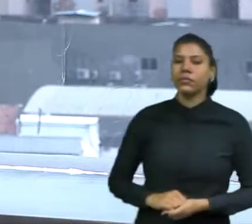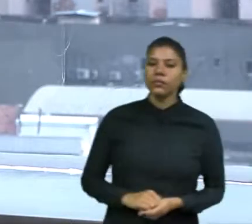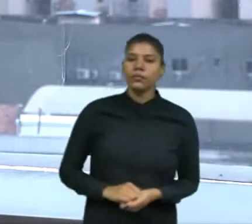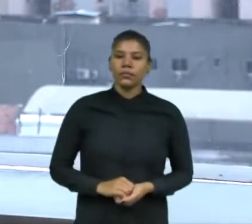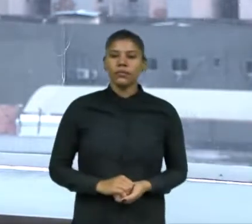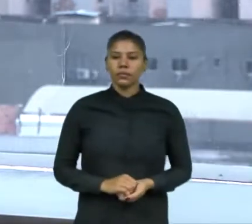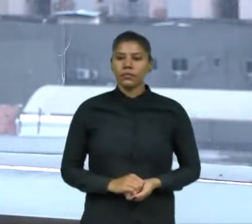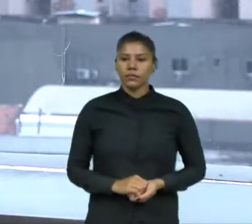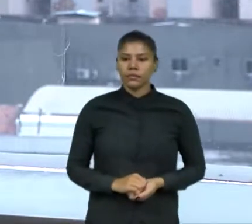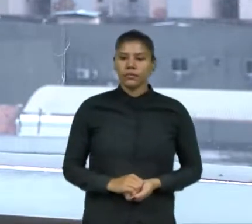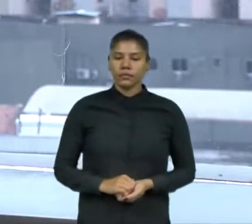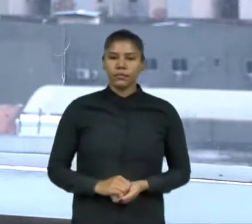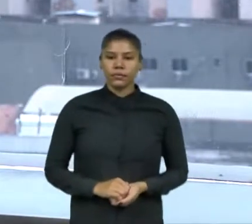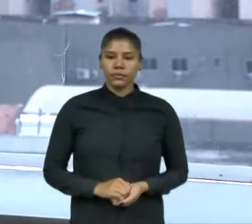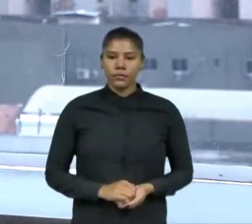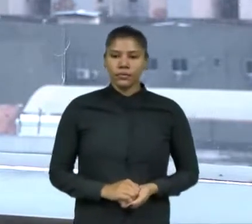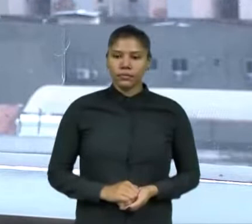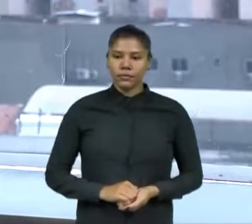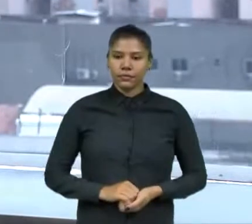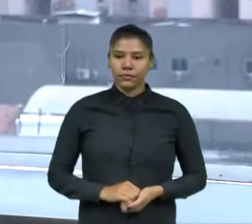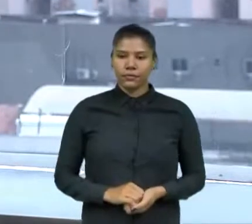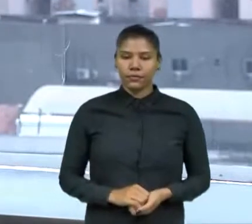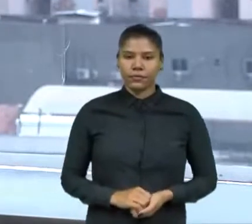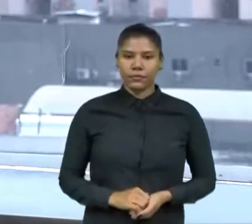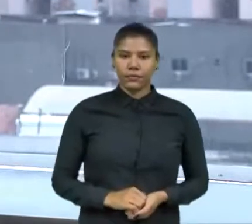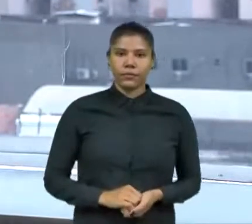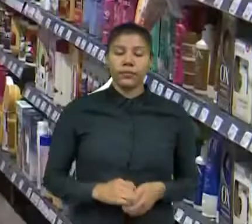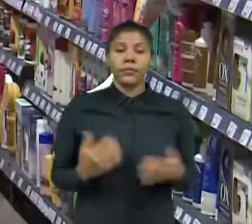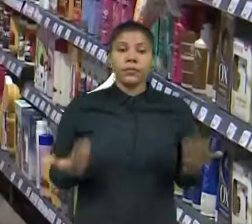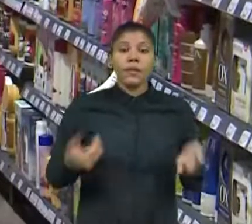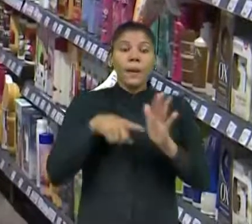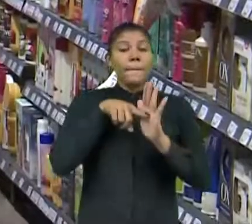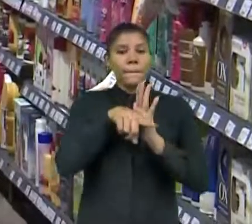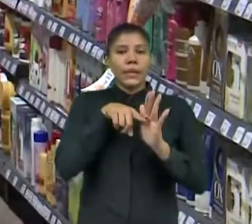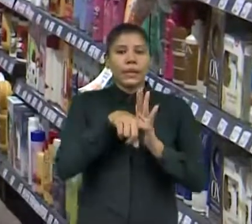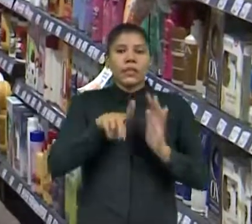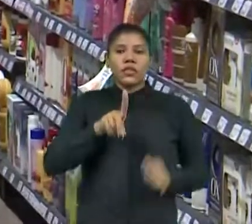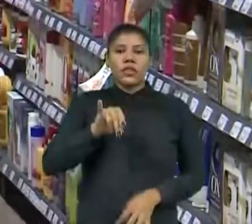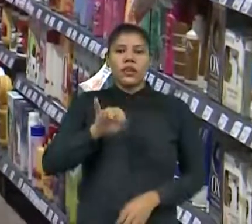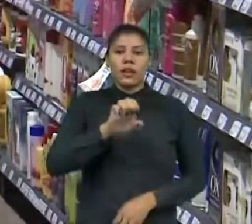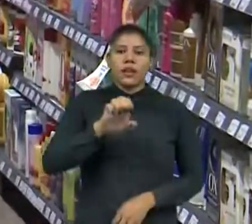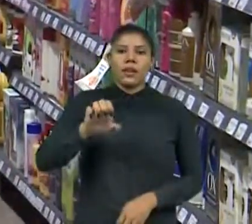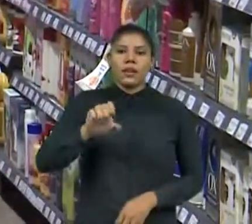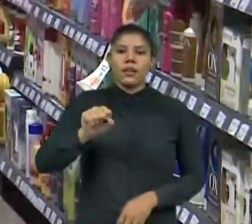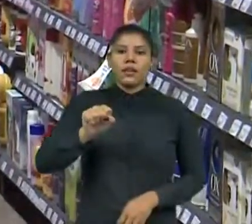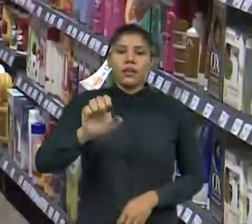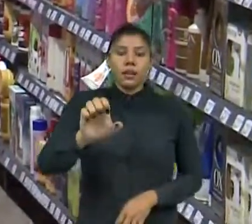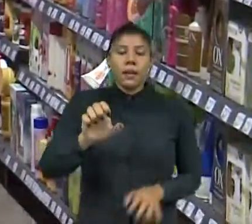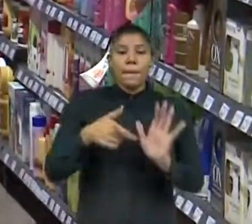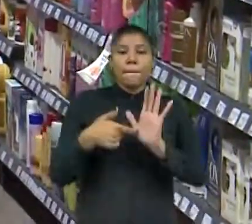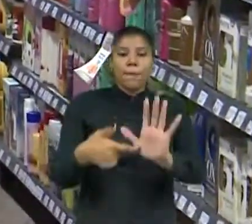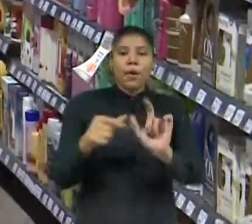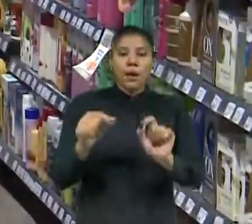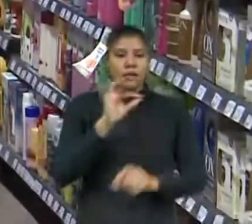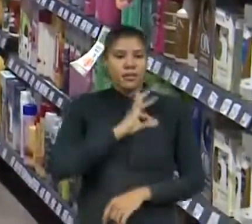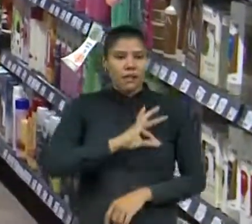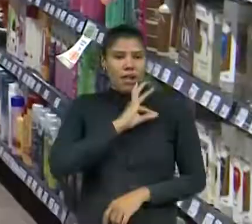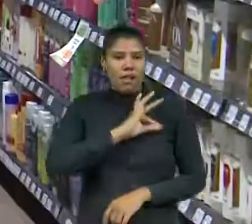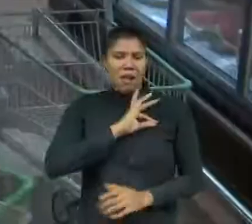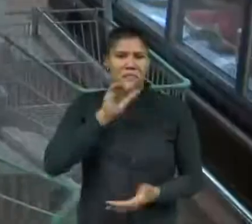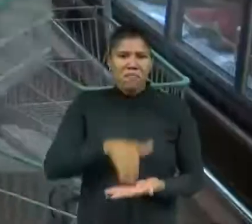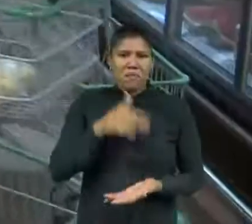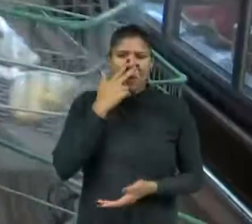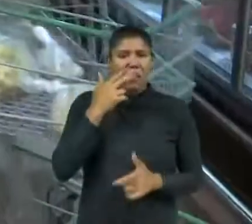popular no orçamento de 2023. A pesquisa do Diese mostra o quanto o salário mínimo está defasado